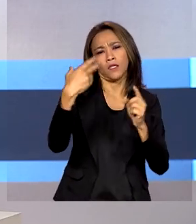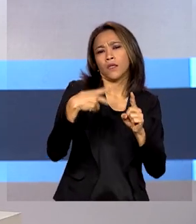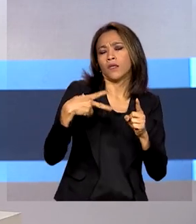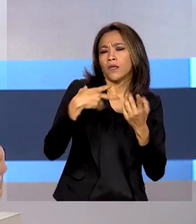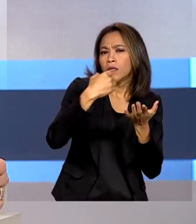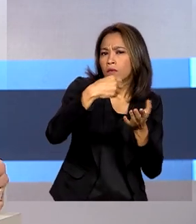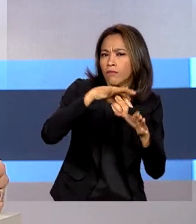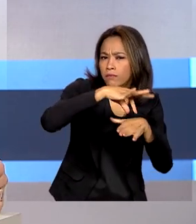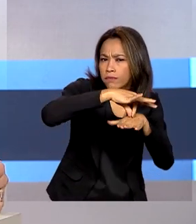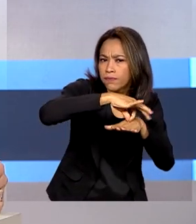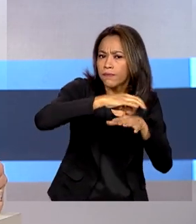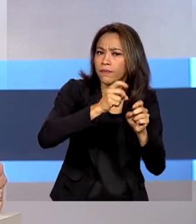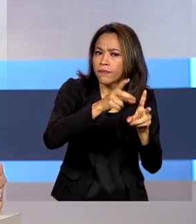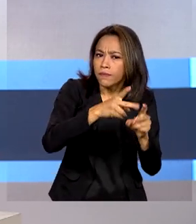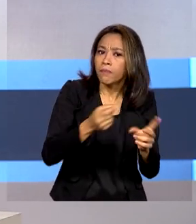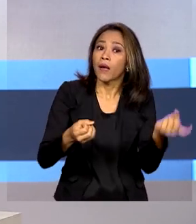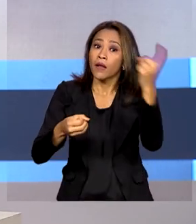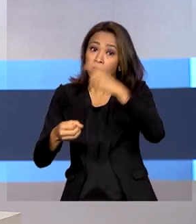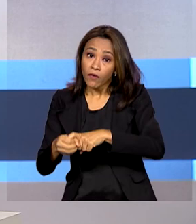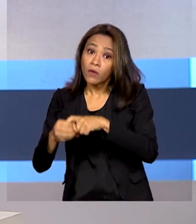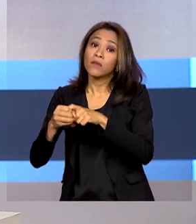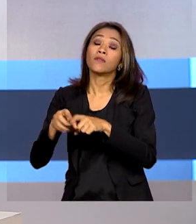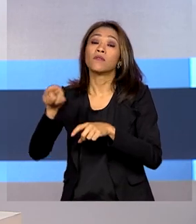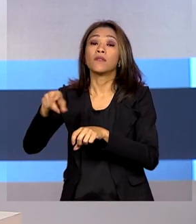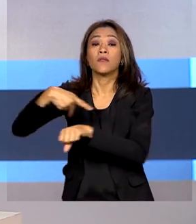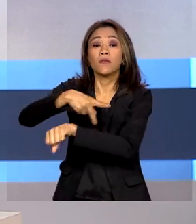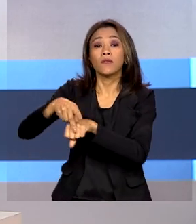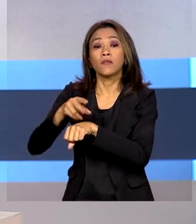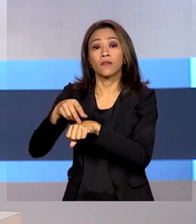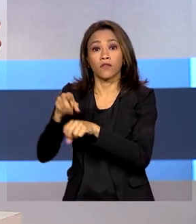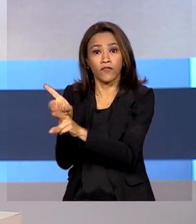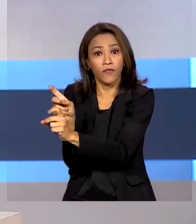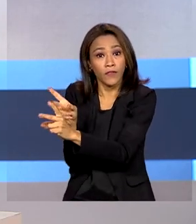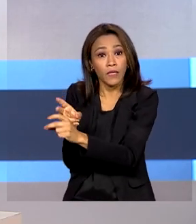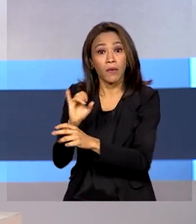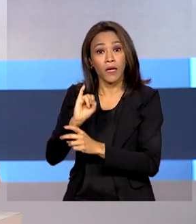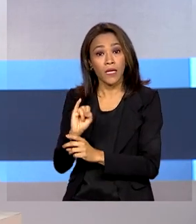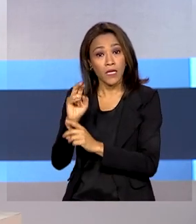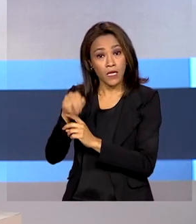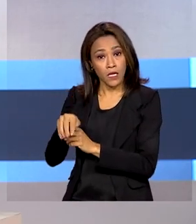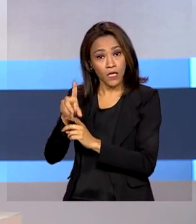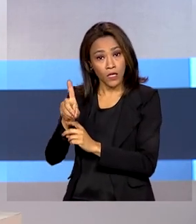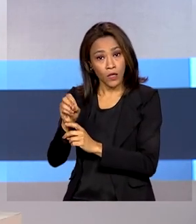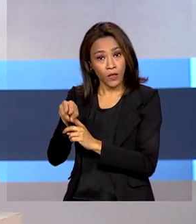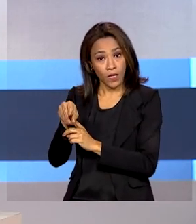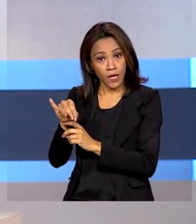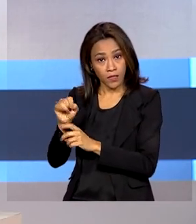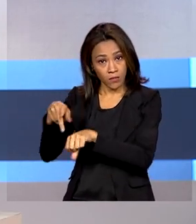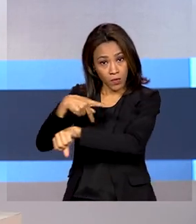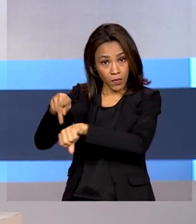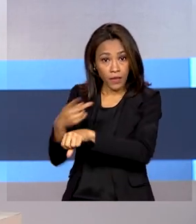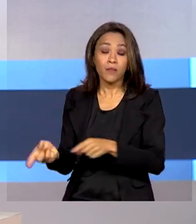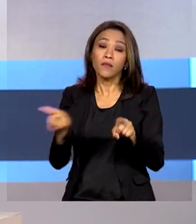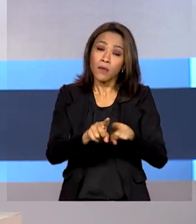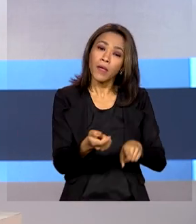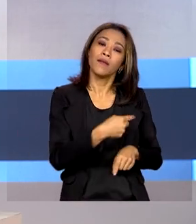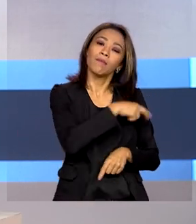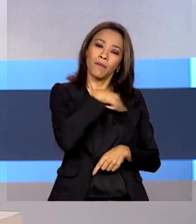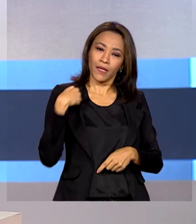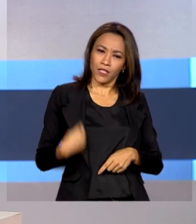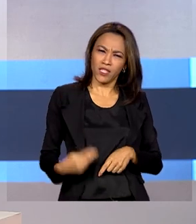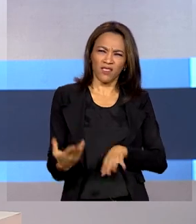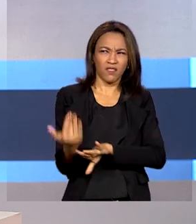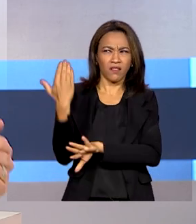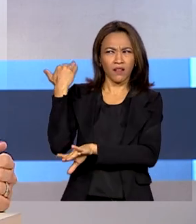e a retomada da venda do produto de três empresas brasileiras para a China. A autorização para novas exportações estava